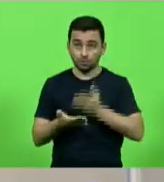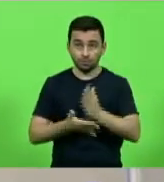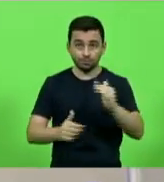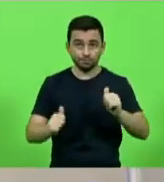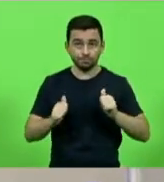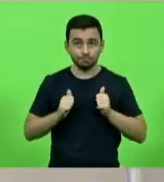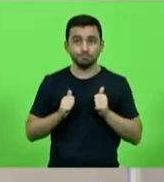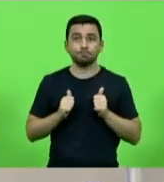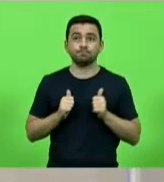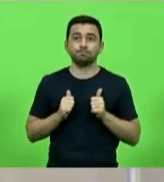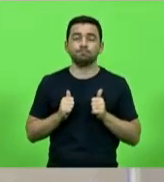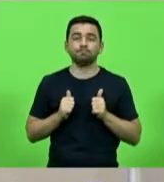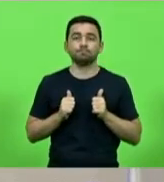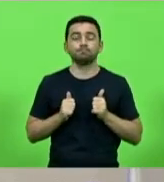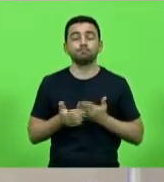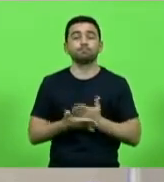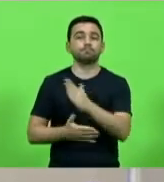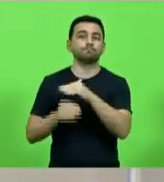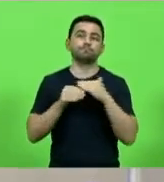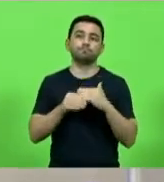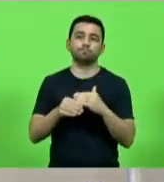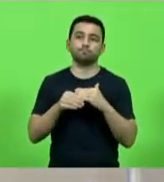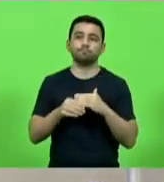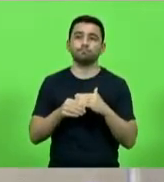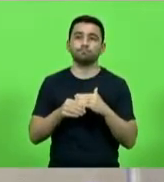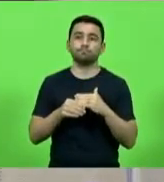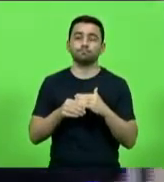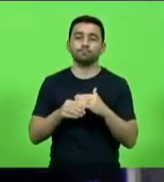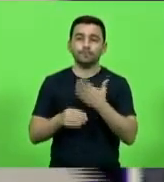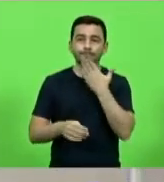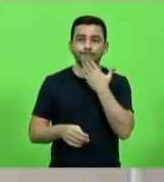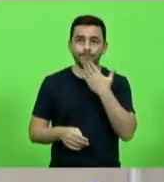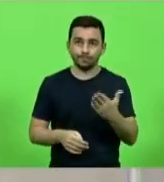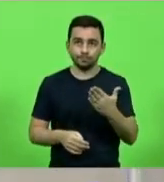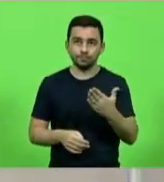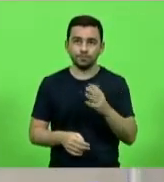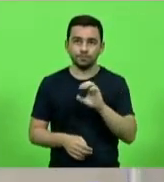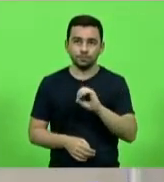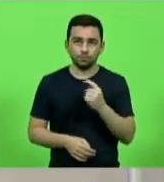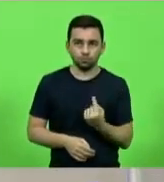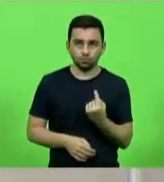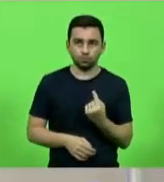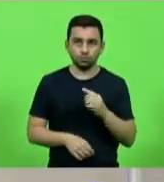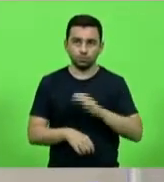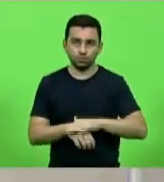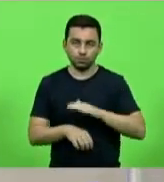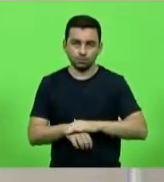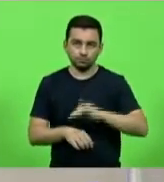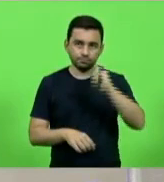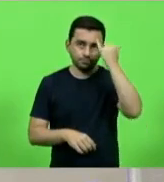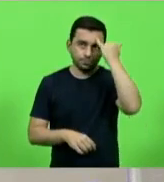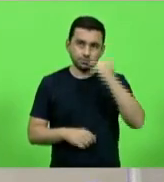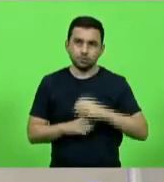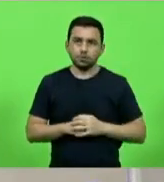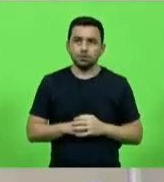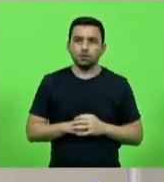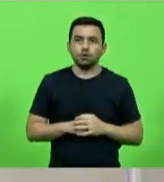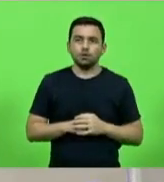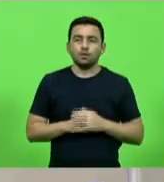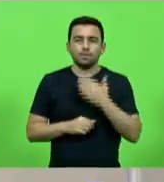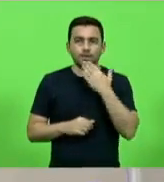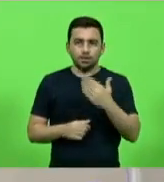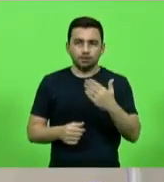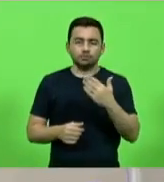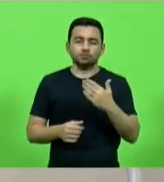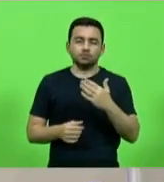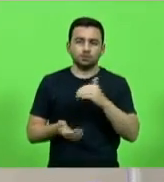permaneçam como se encontra. Aprovado por unanimidade. Requerimentos. Requerimento 01. Autor deputado Jair Mioto. Solicitando ao secretário da Infraestrutura do